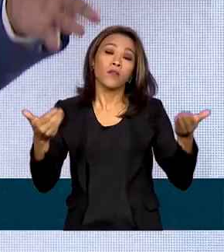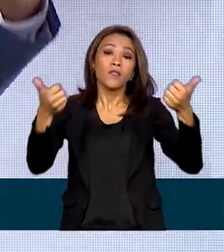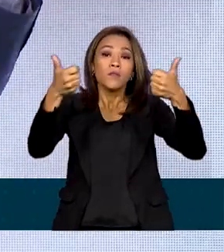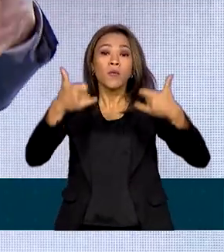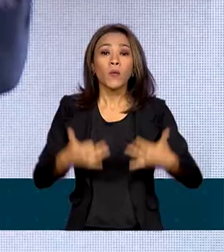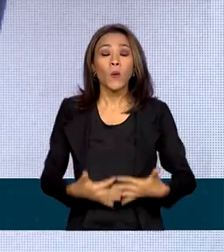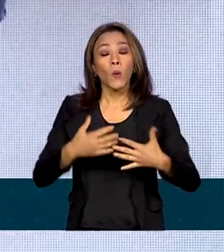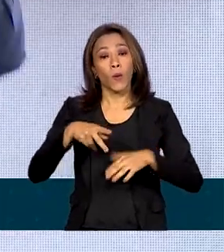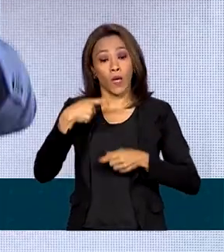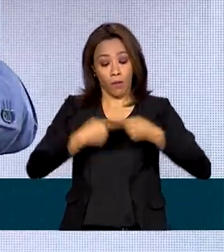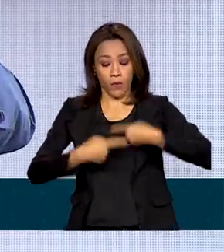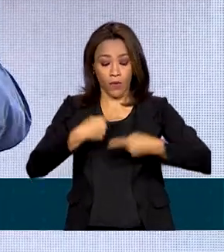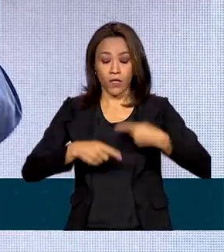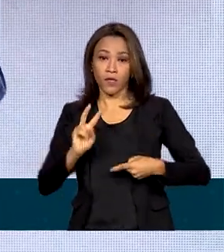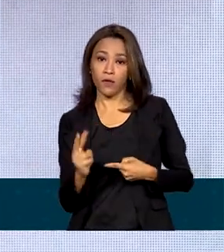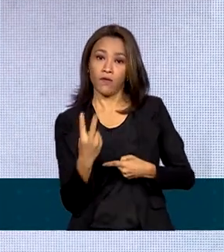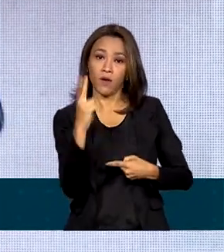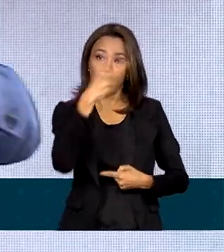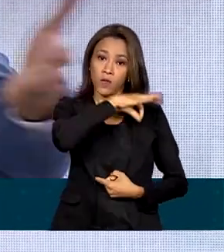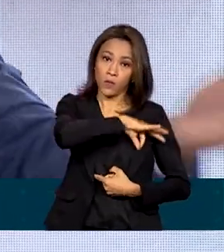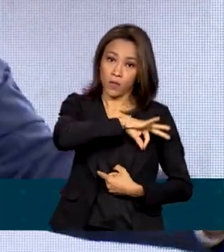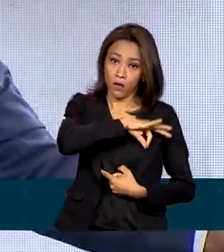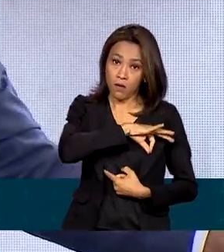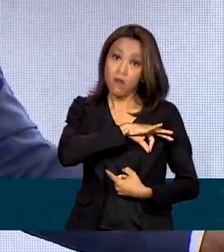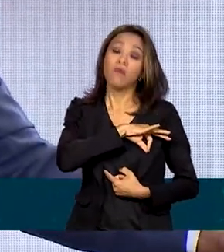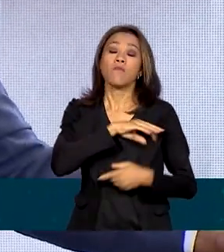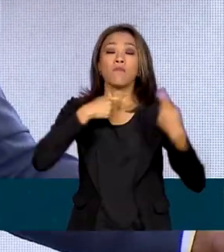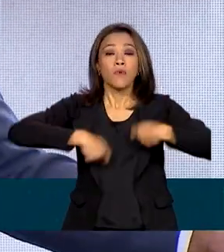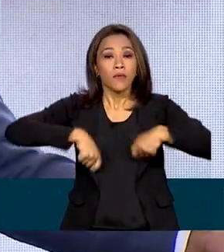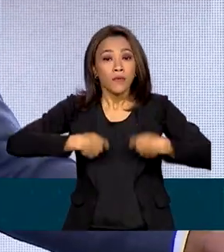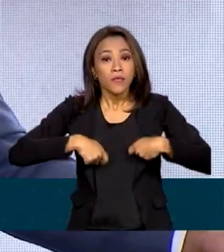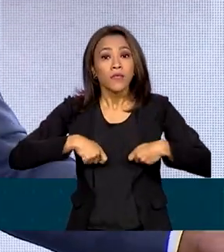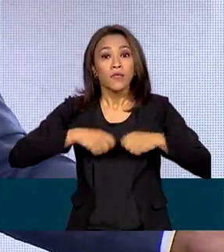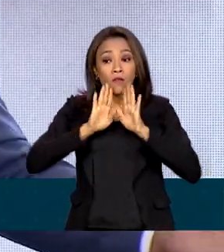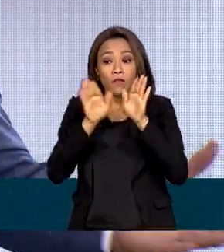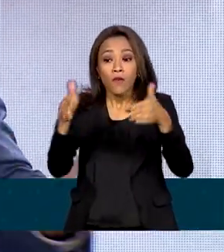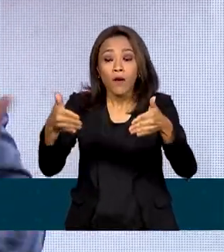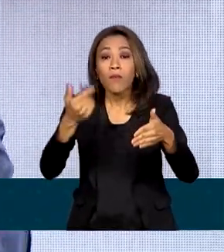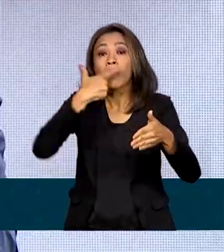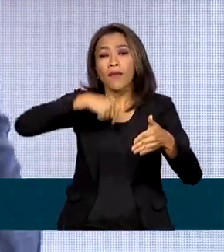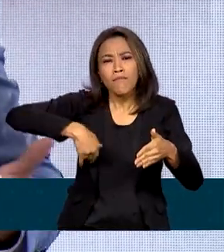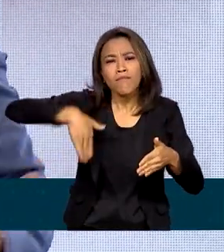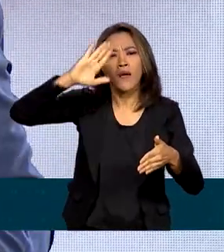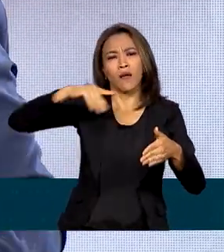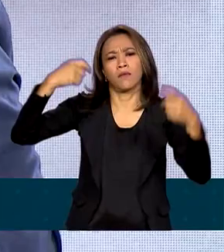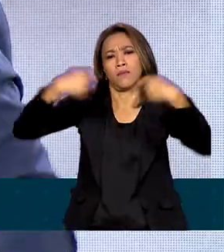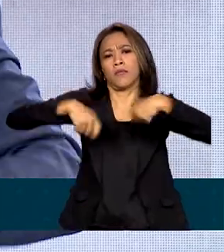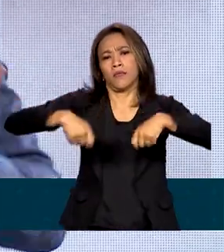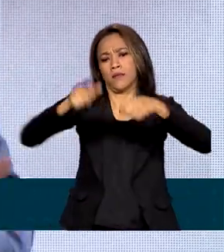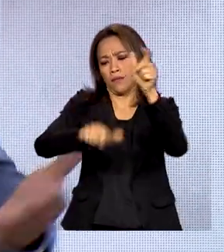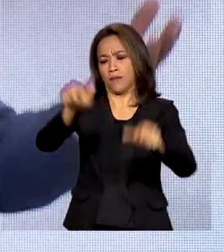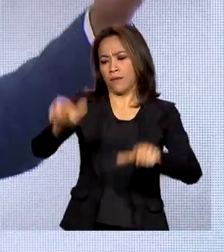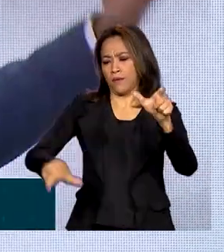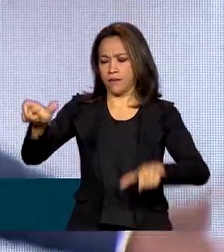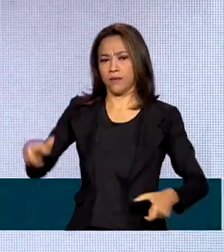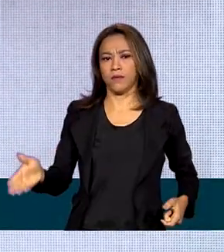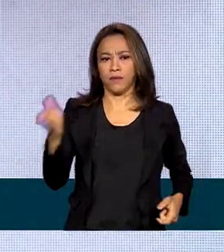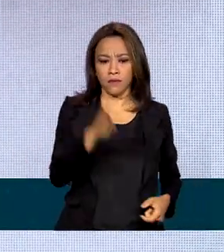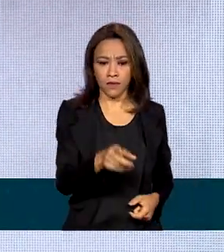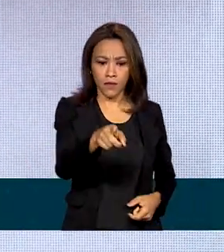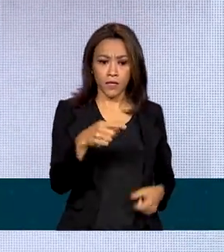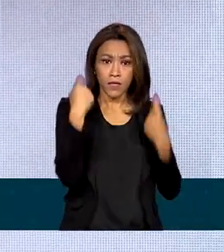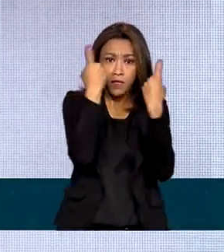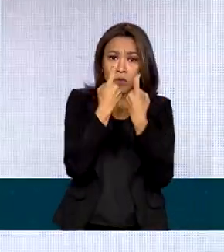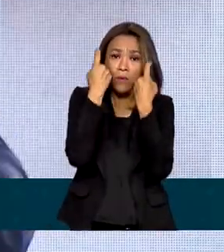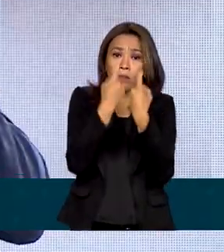política de valorização do salário mínimo deve ser voltada aos que mais precisam. Isso importa muito para a vida de 60